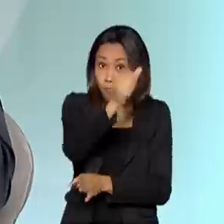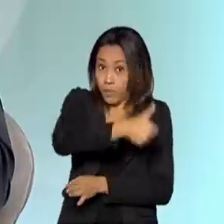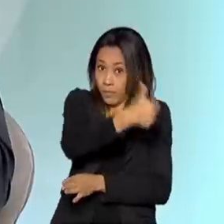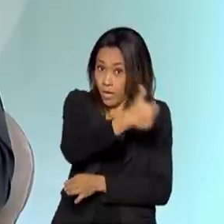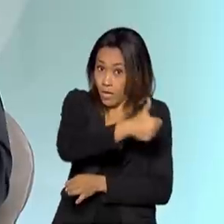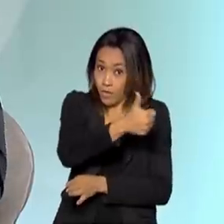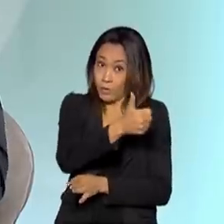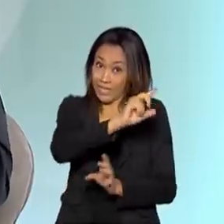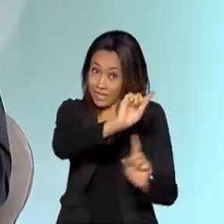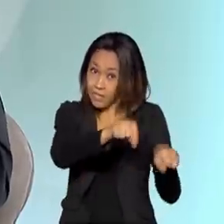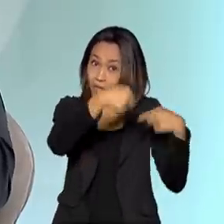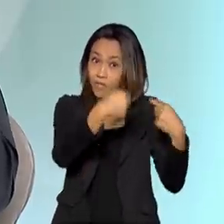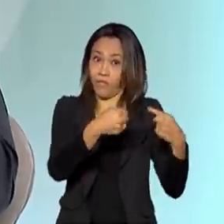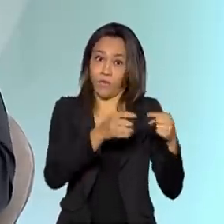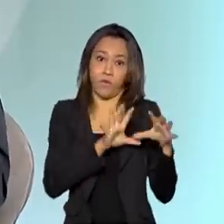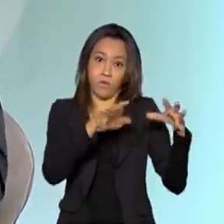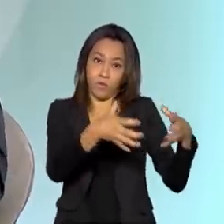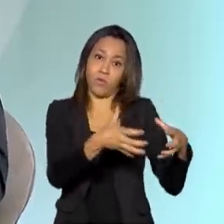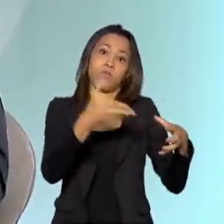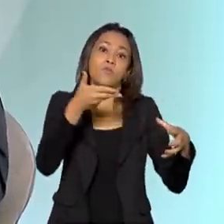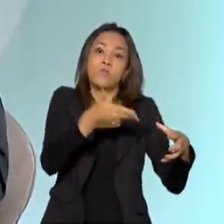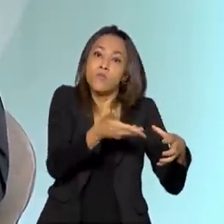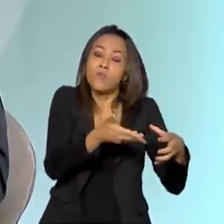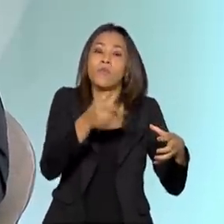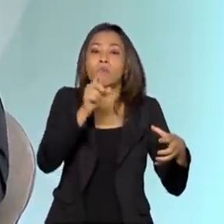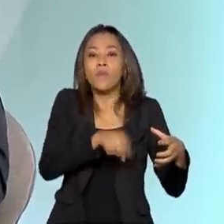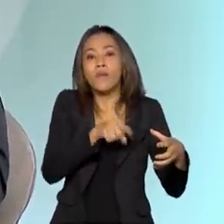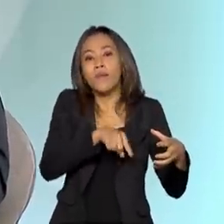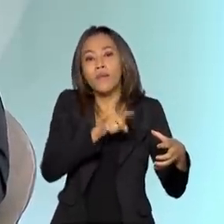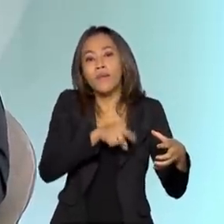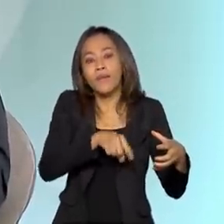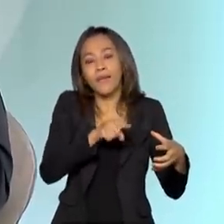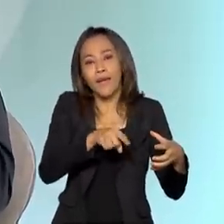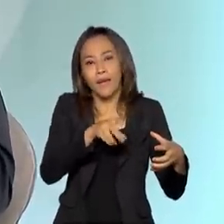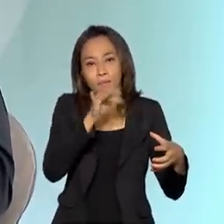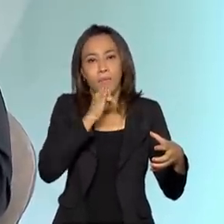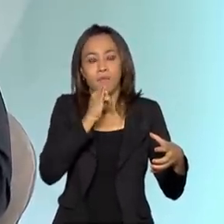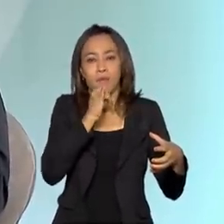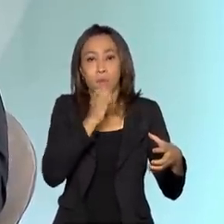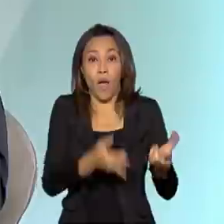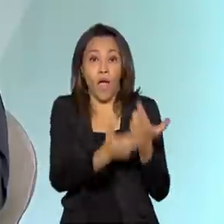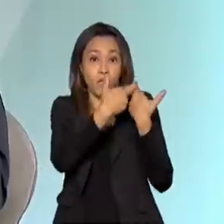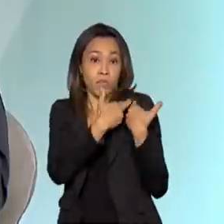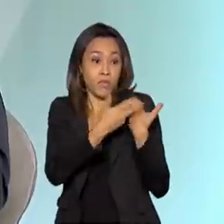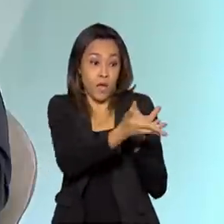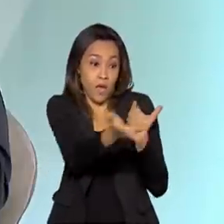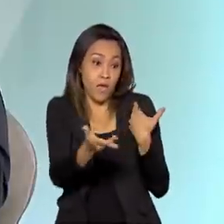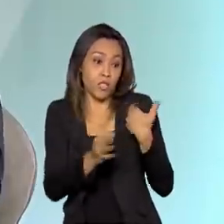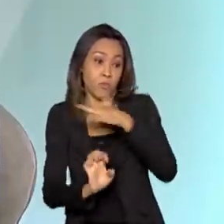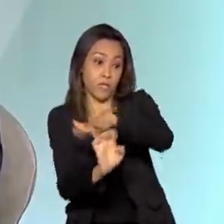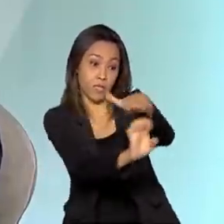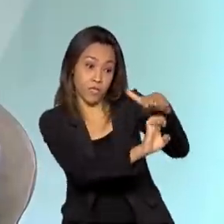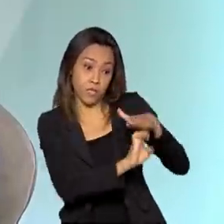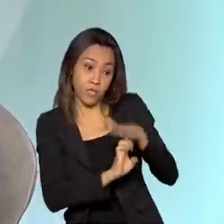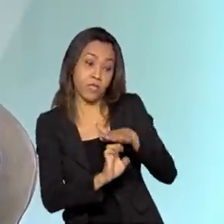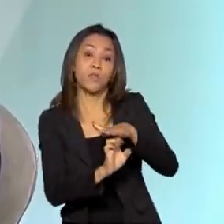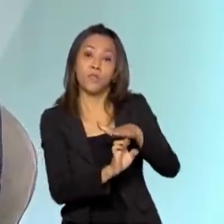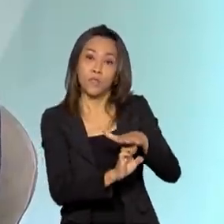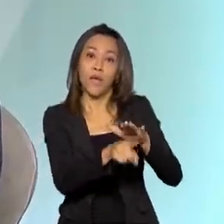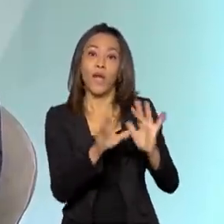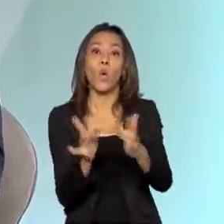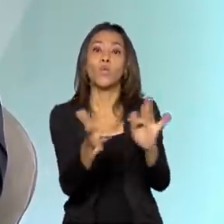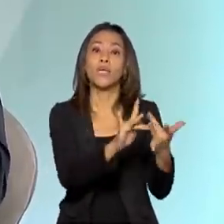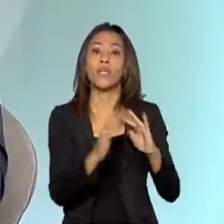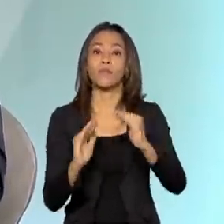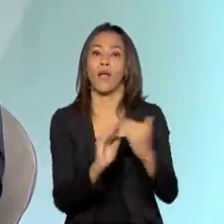o grande primeiro desafio que remonta à desestatização do setor de telecomunicações no final da década de 90 era conectar os domicílios.